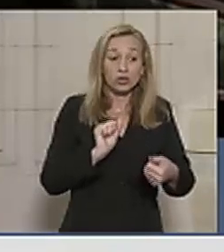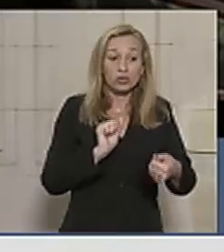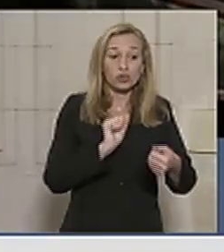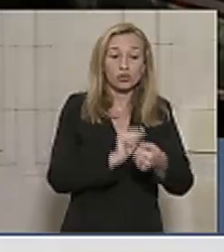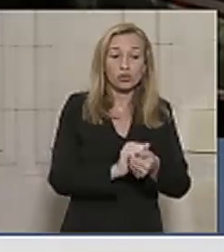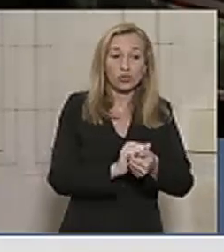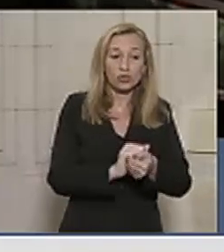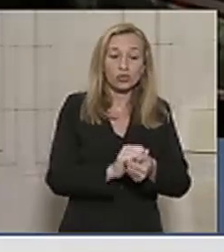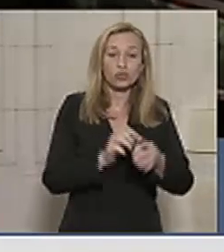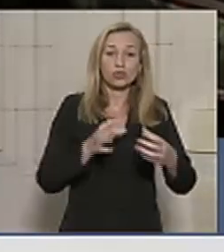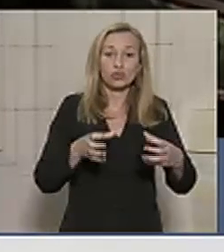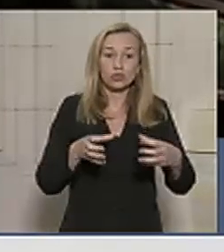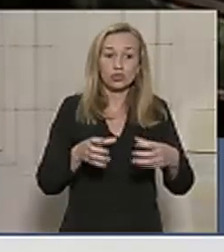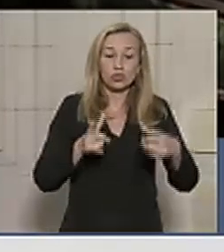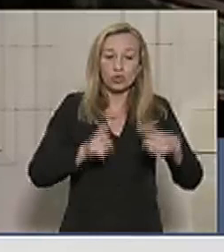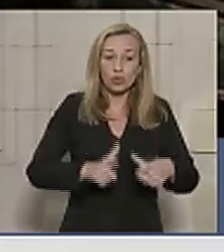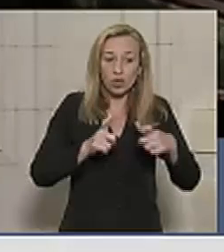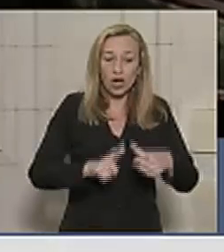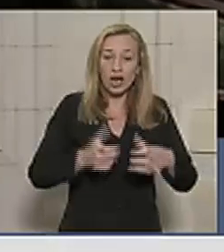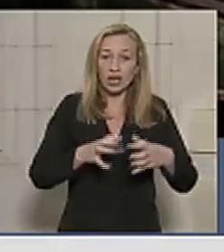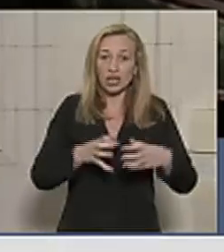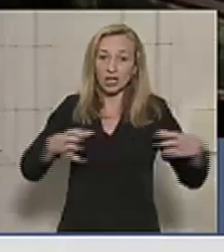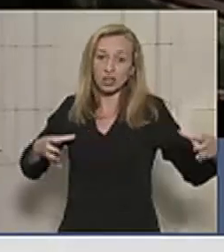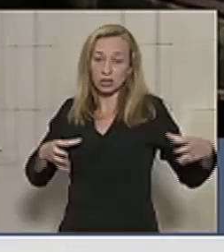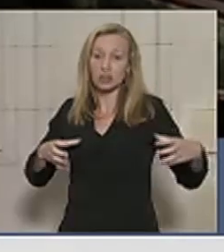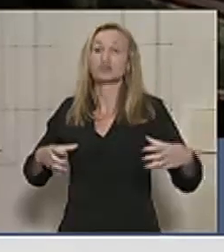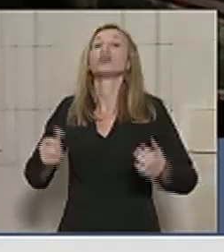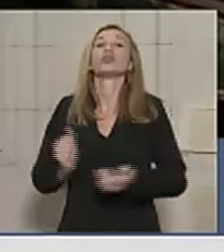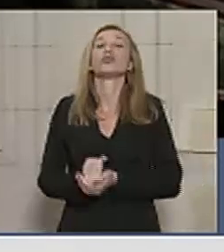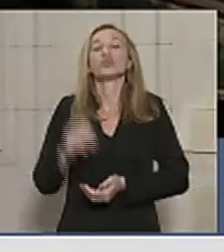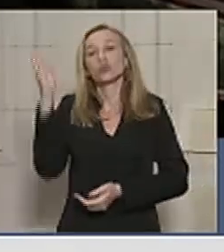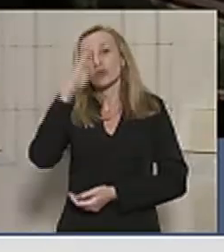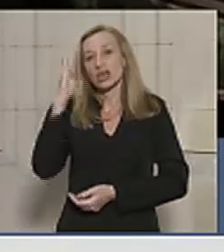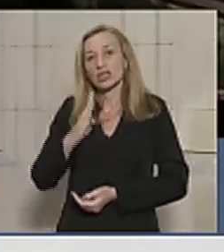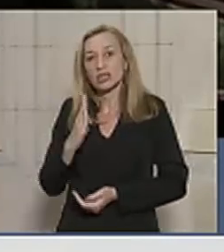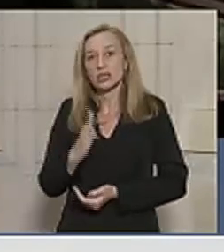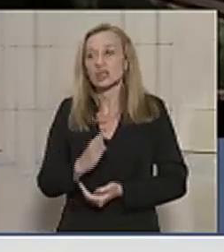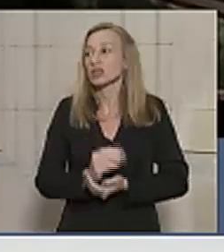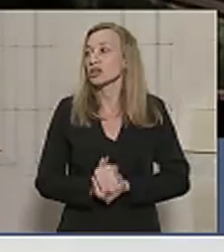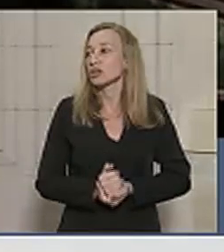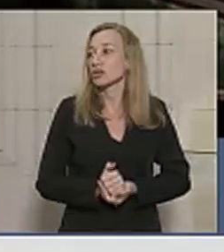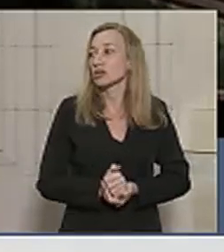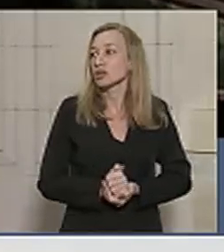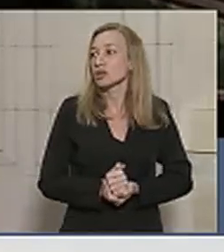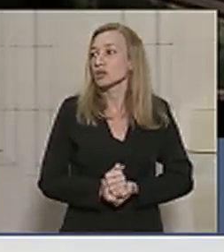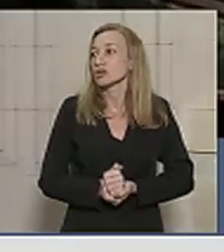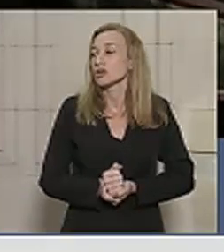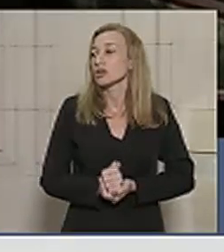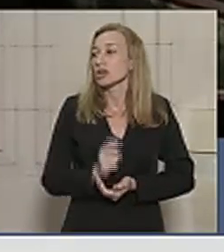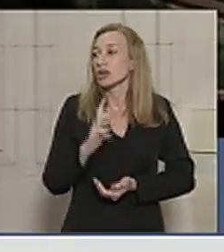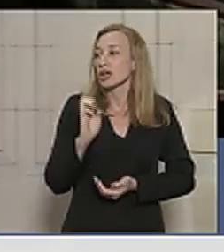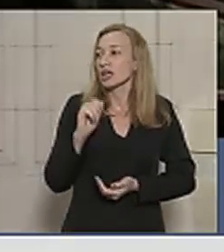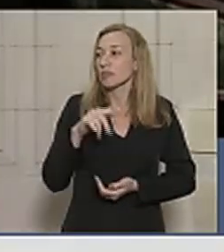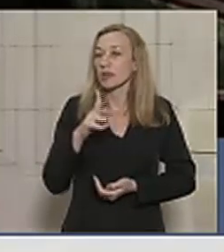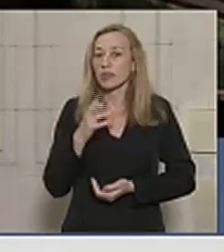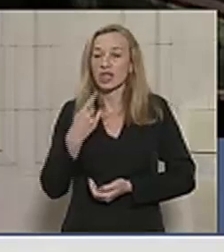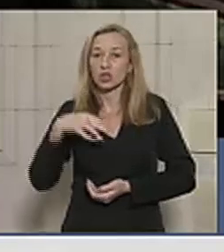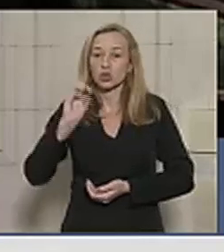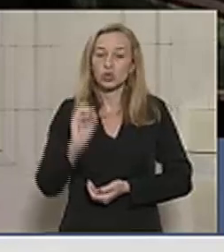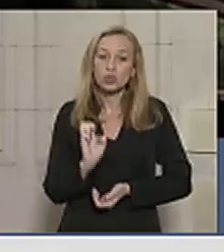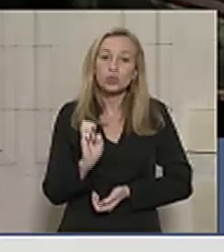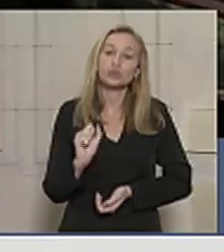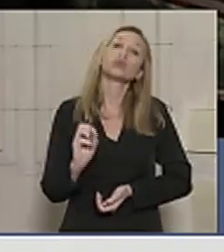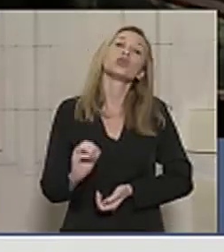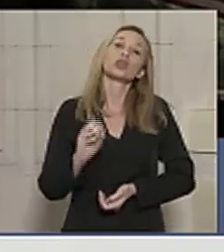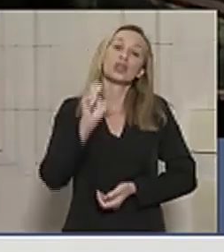esportivo do Brasil, que está ao maior equipamento e o mais emblemático equipamento esportivo do mundo, que é o